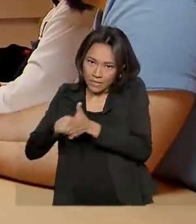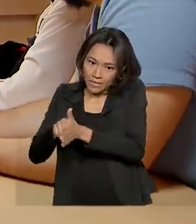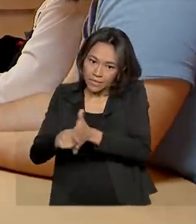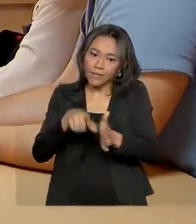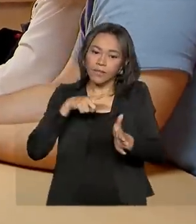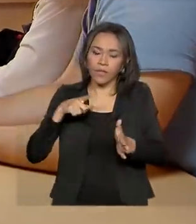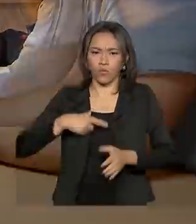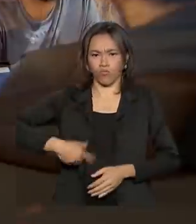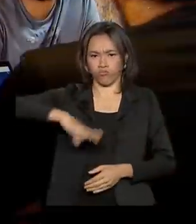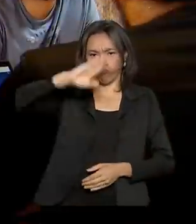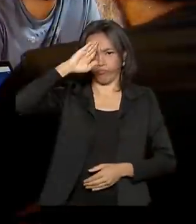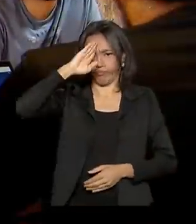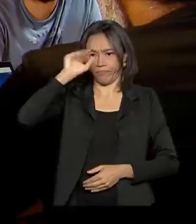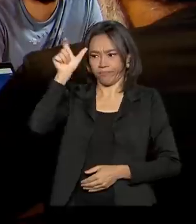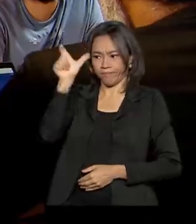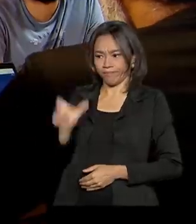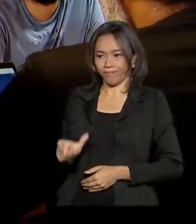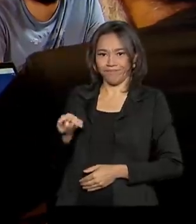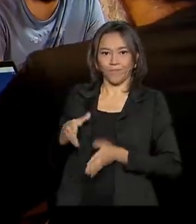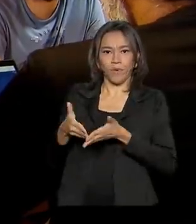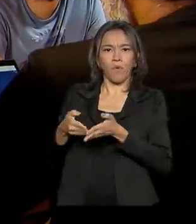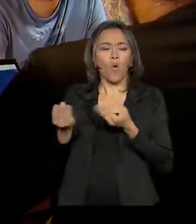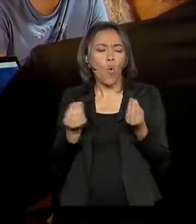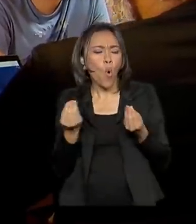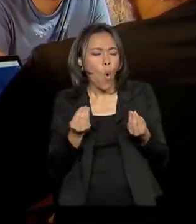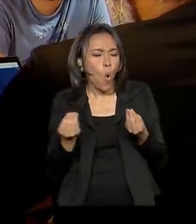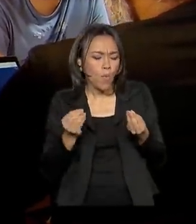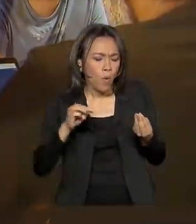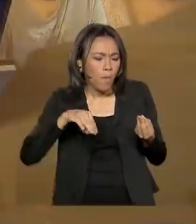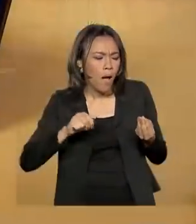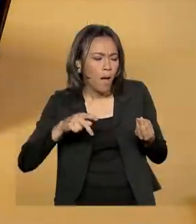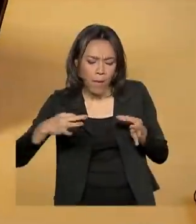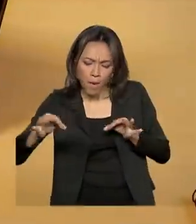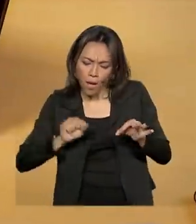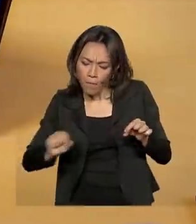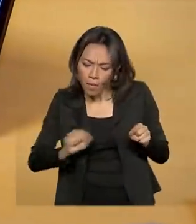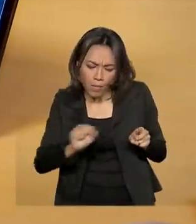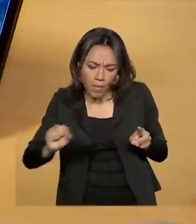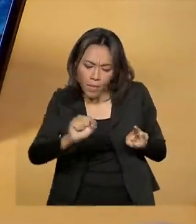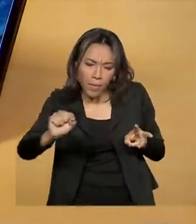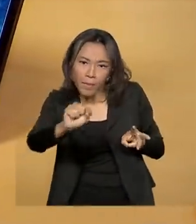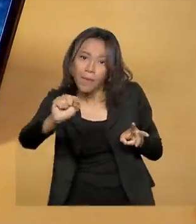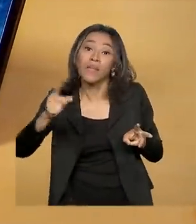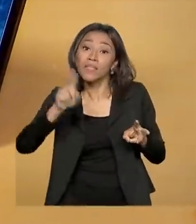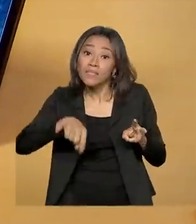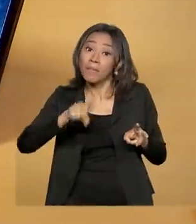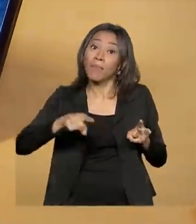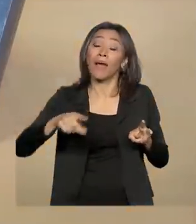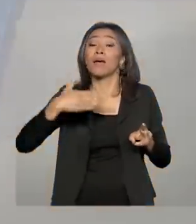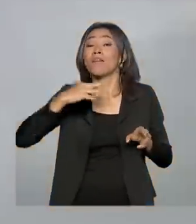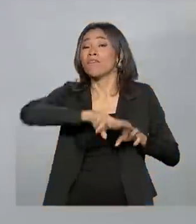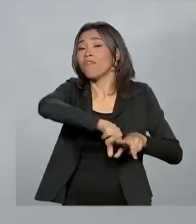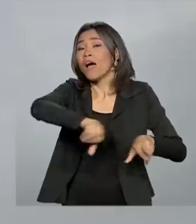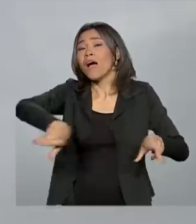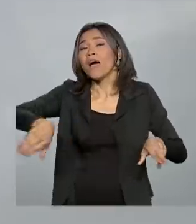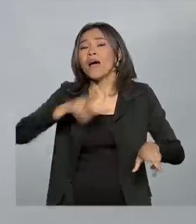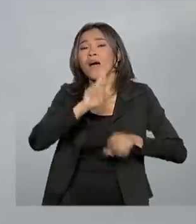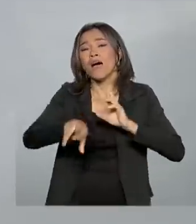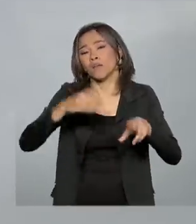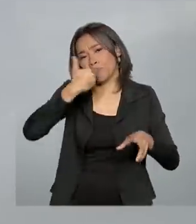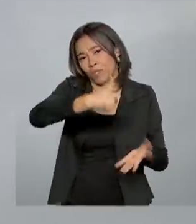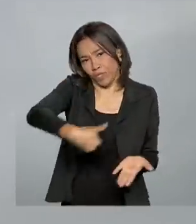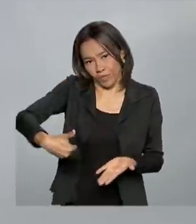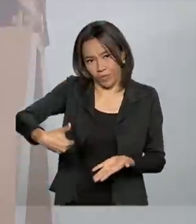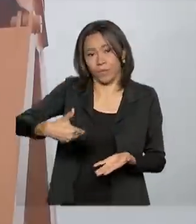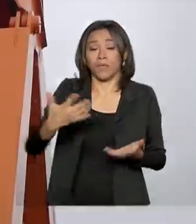o comandante do navio para definir o roteiro. Isto é necessário para atender às diferentes demandas. Para algumas pesquisas, o